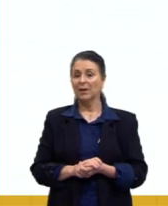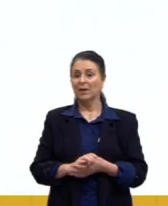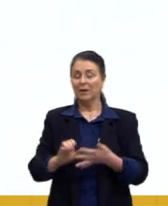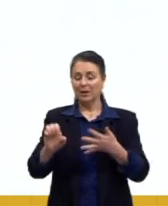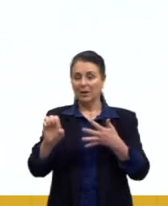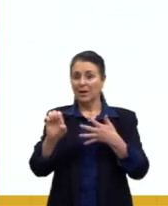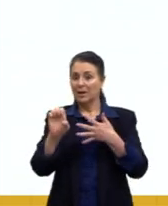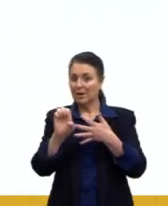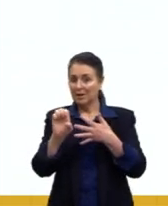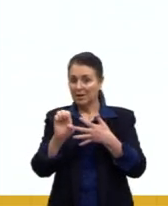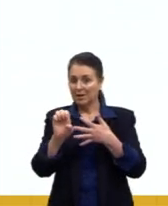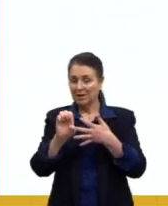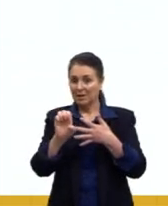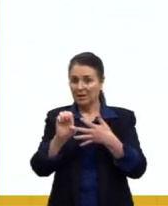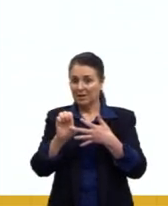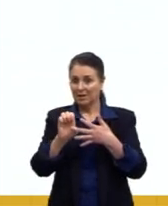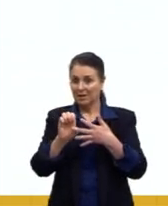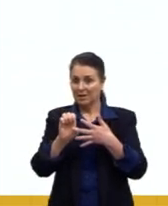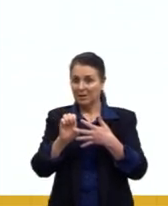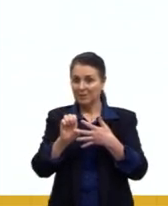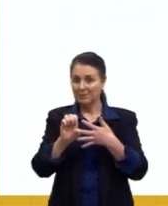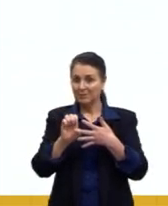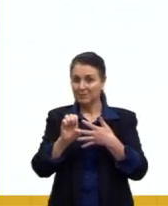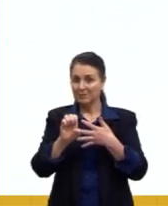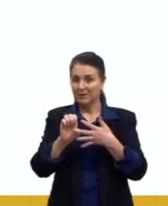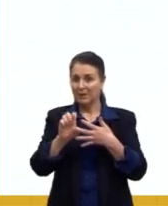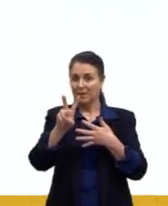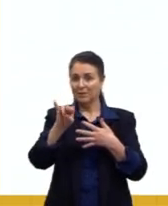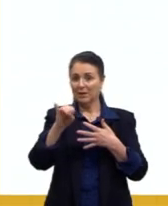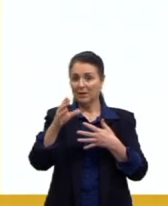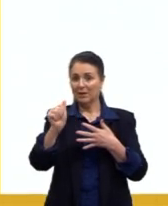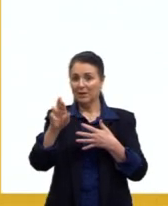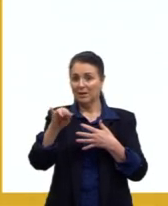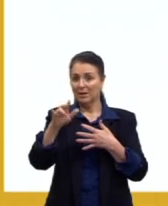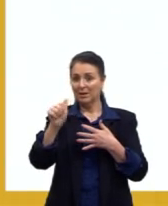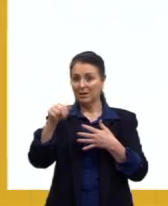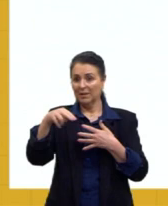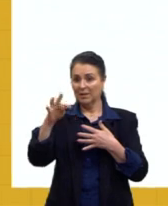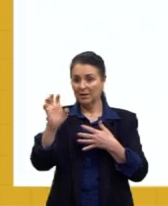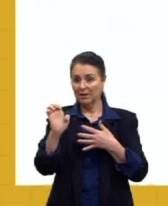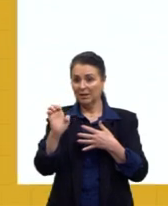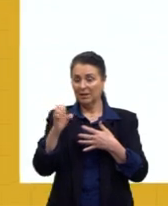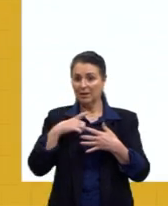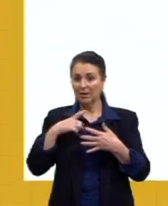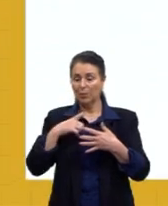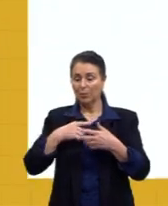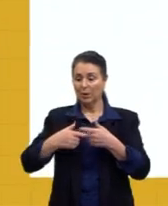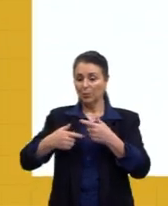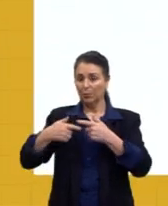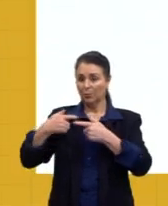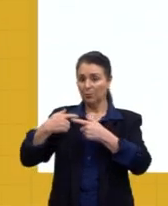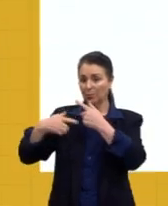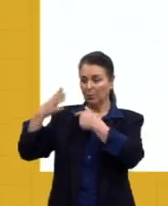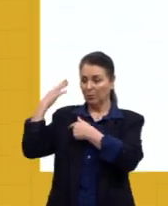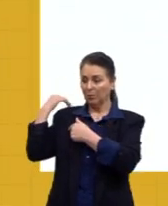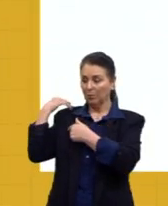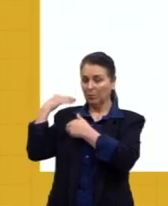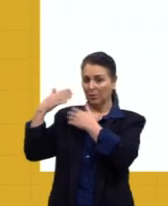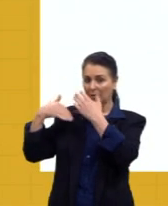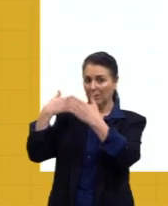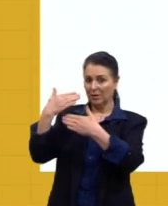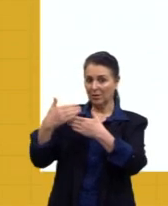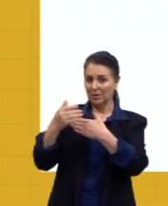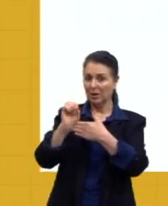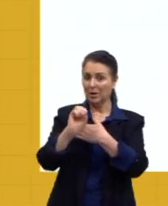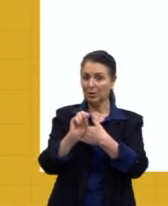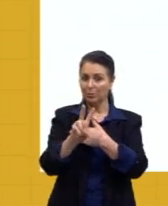A especiação vicariante, ela vai ocorrer quando a população ancestral é dividida em duas ou mais áreas, tá,